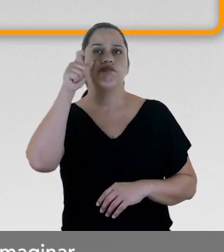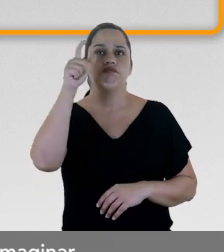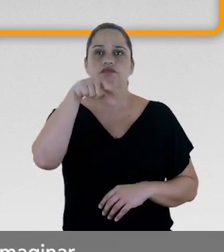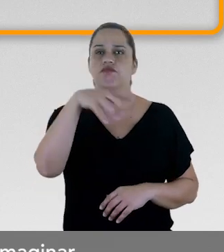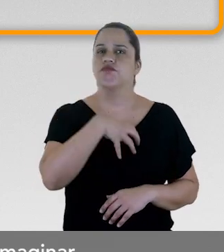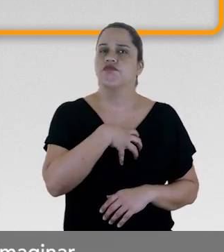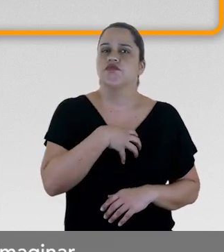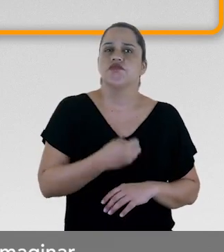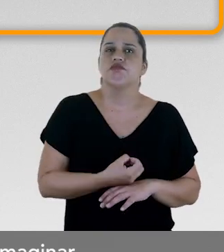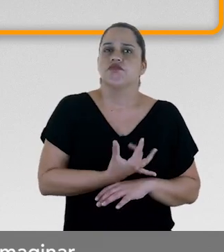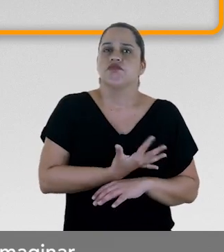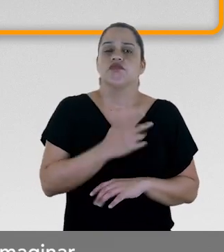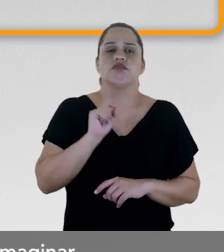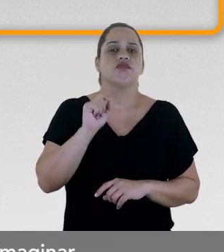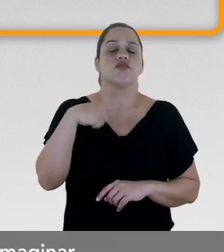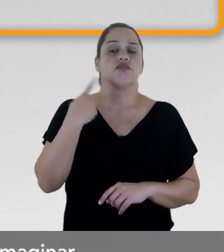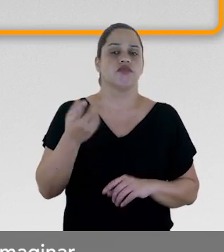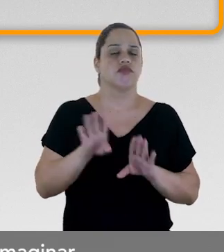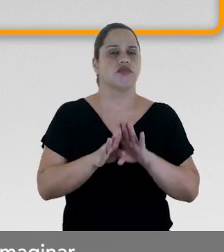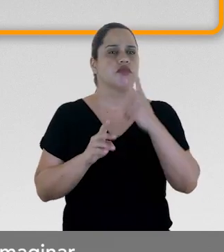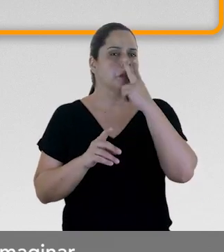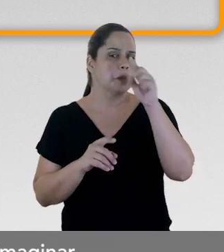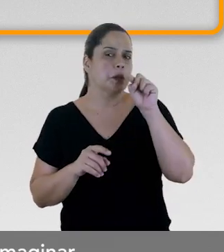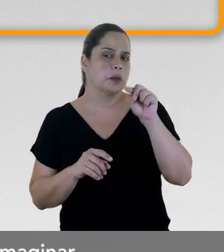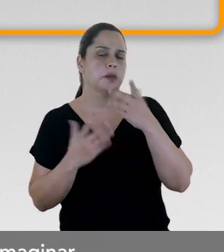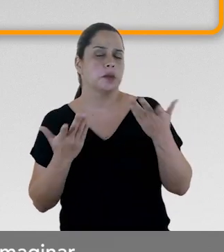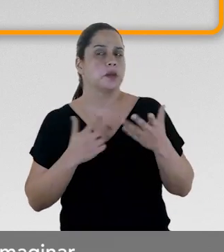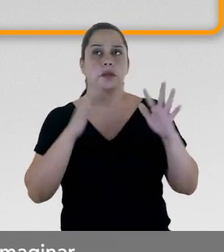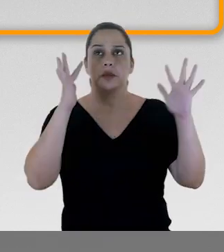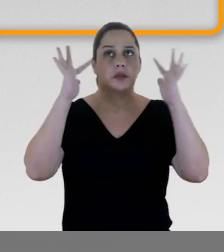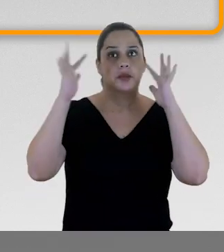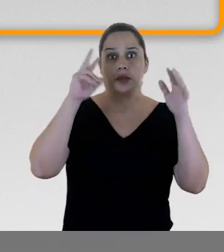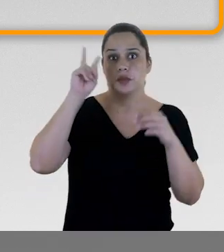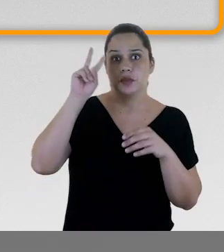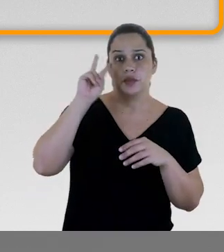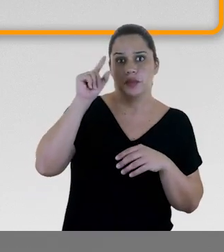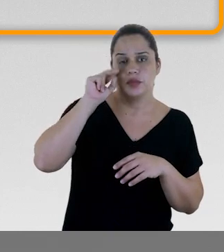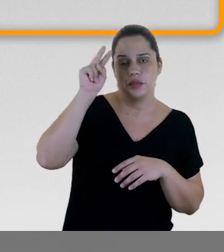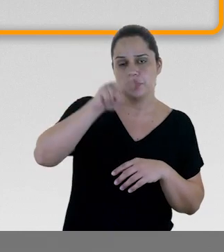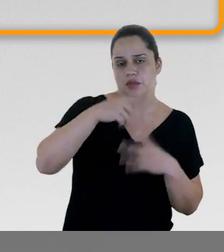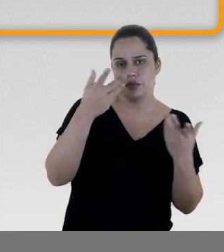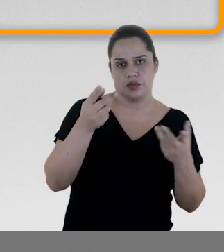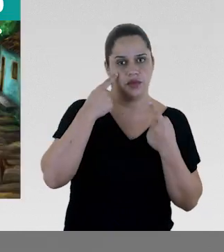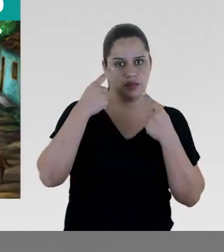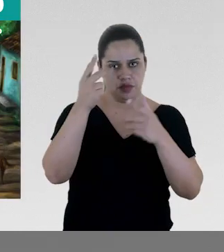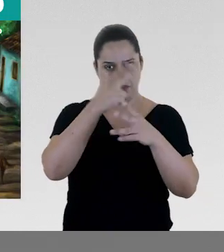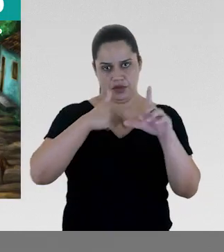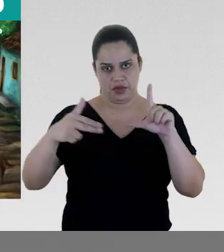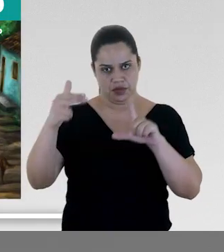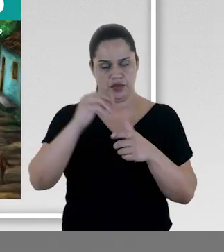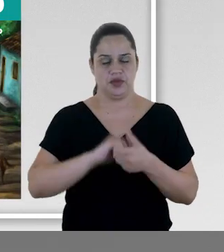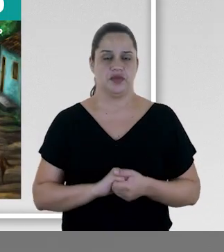acham delas e até que história eles podem imaginar a partir dessas pinturas.